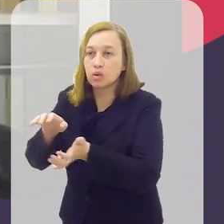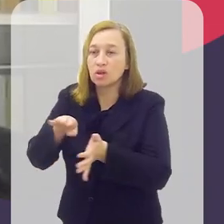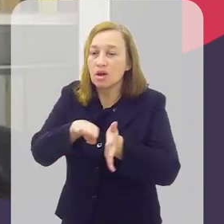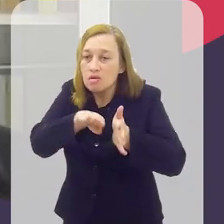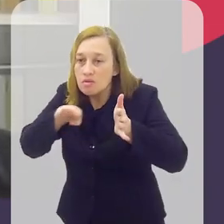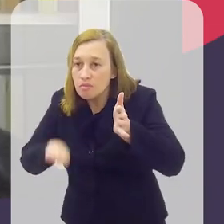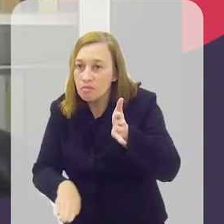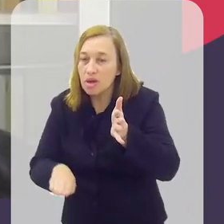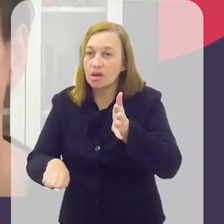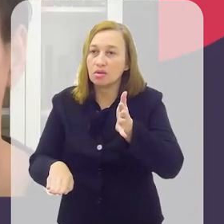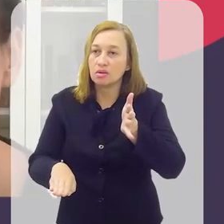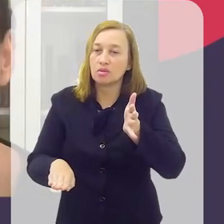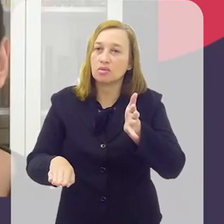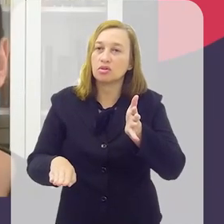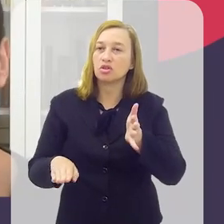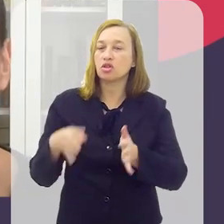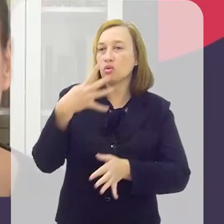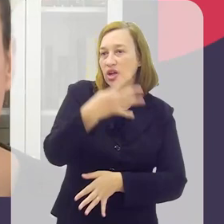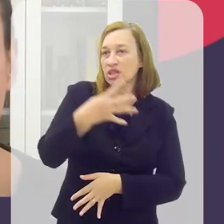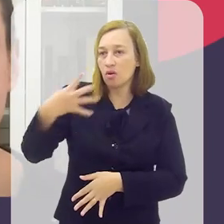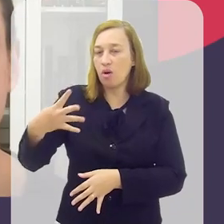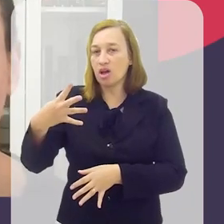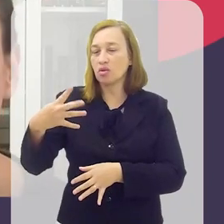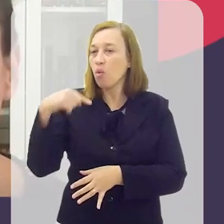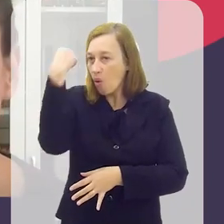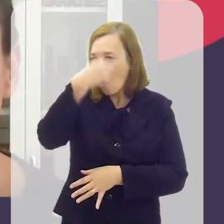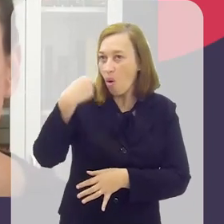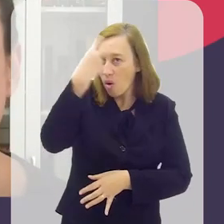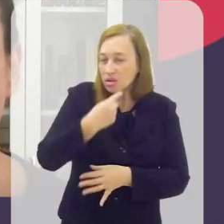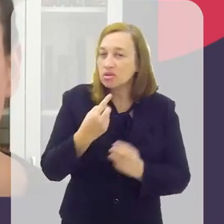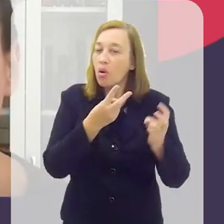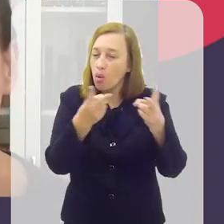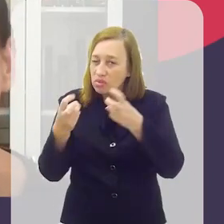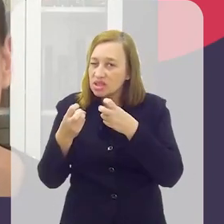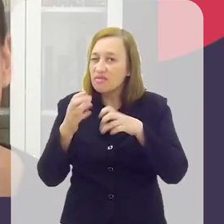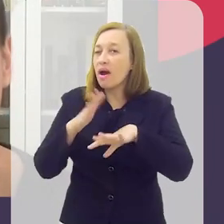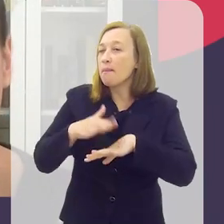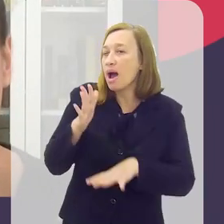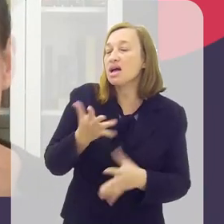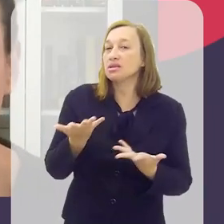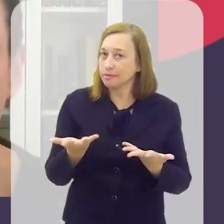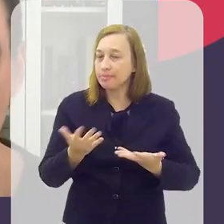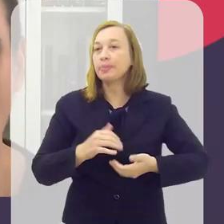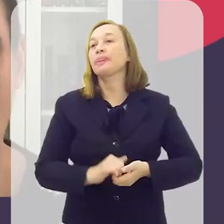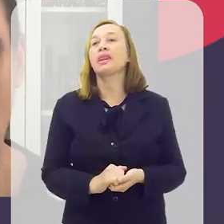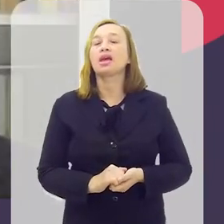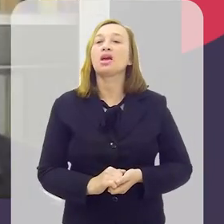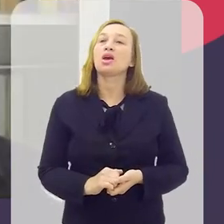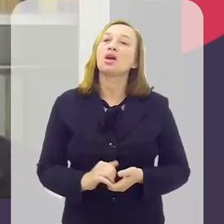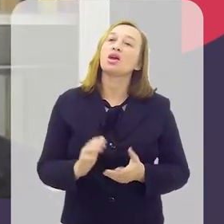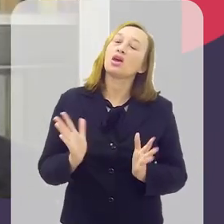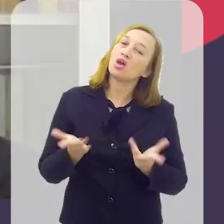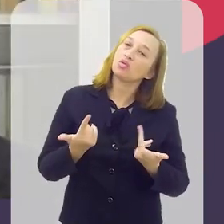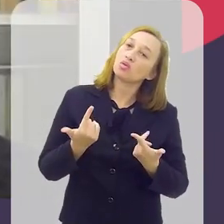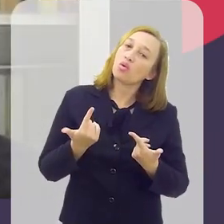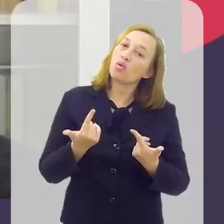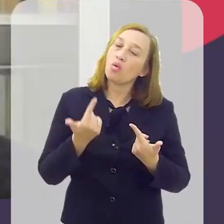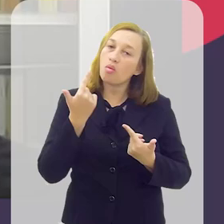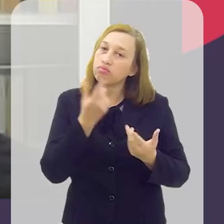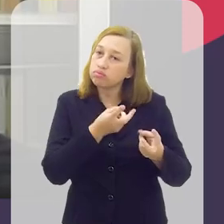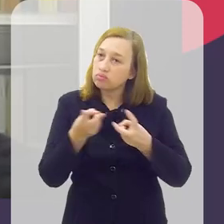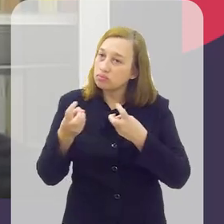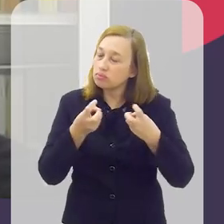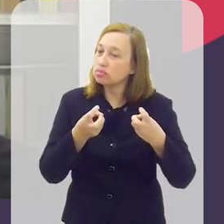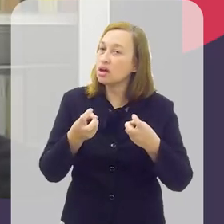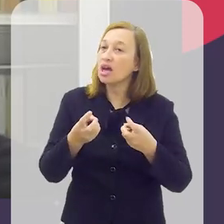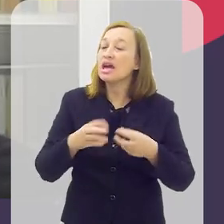de trabalho abaixo de 44 horas, né? Então dá para a gente ter um pouquinho de noção, Que isso eu arredondando para baixo, né? Porque